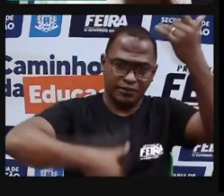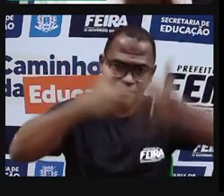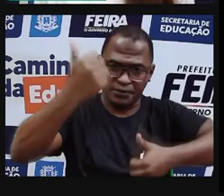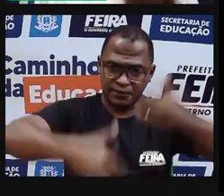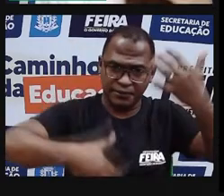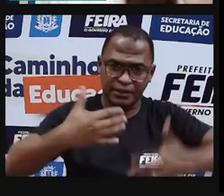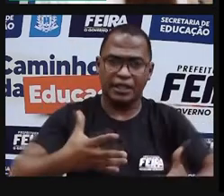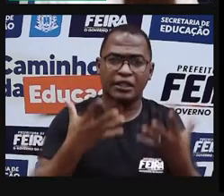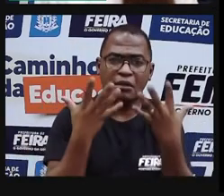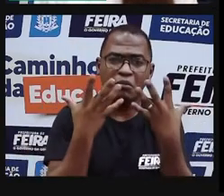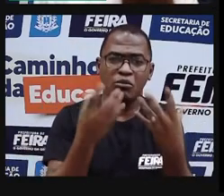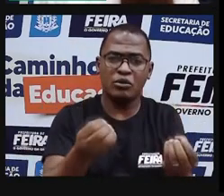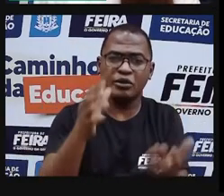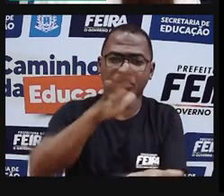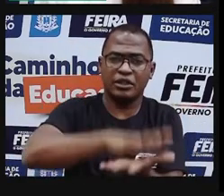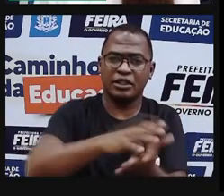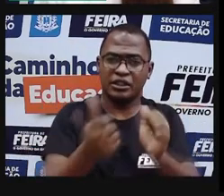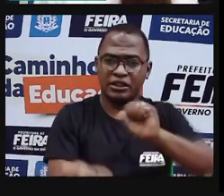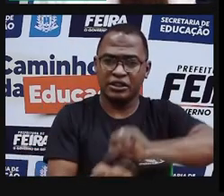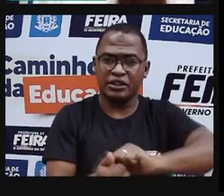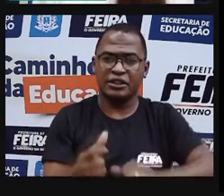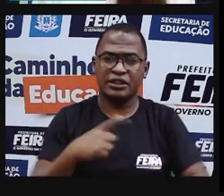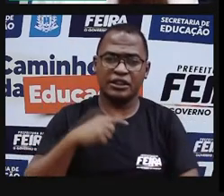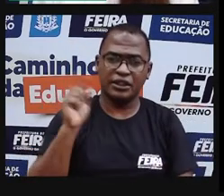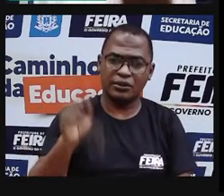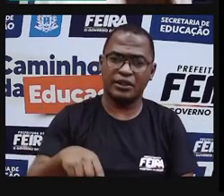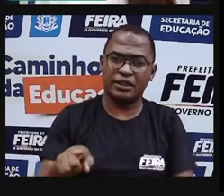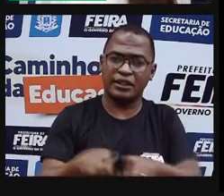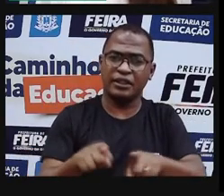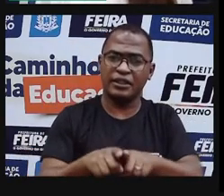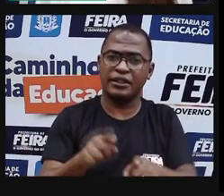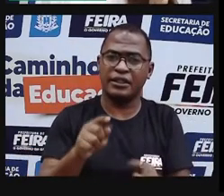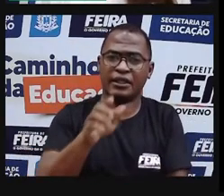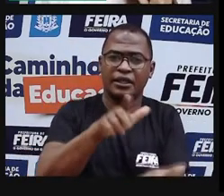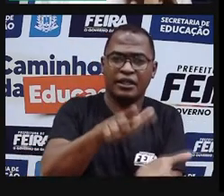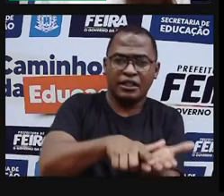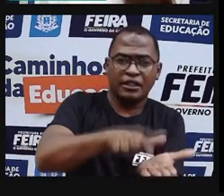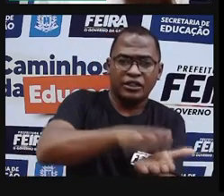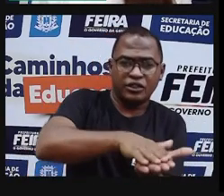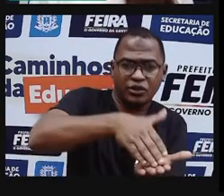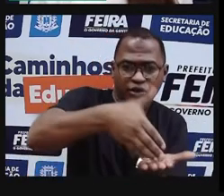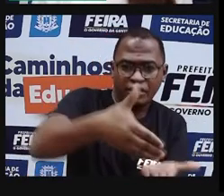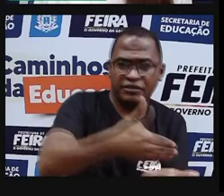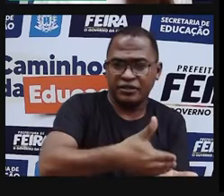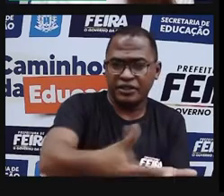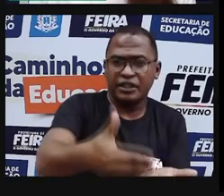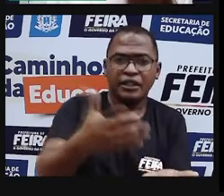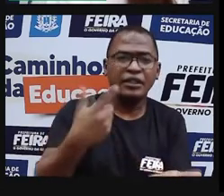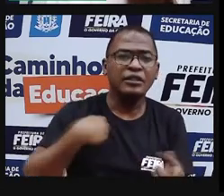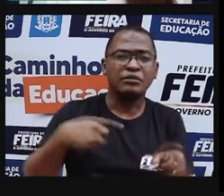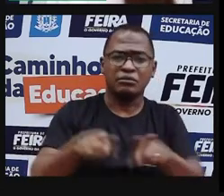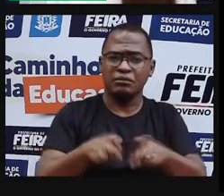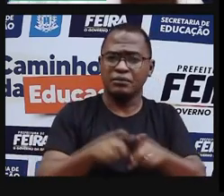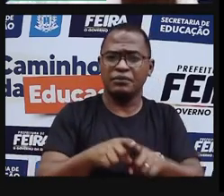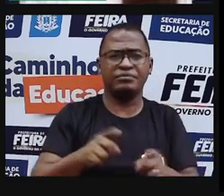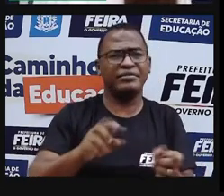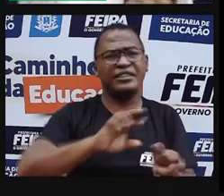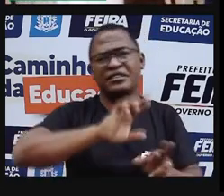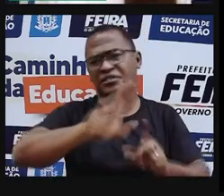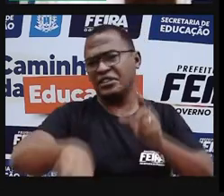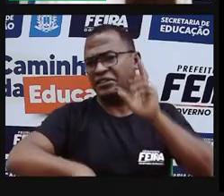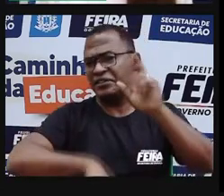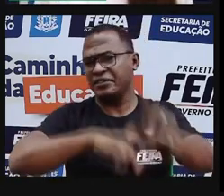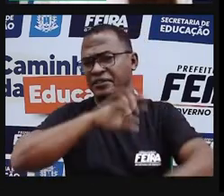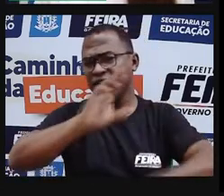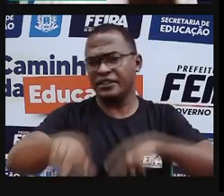xilogravura para a artesanato. Então, vocês vão ver como essa arte, ela está